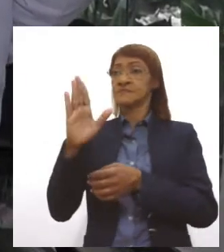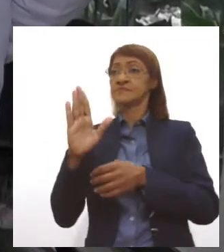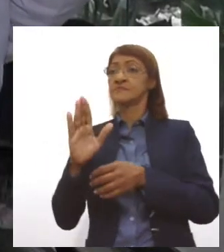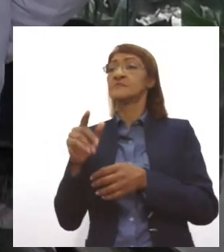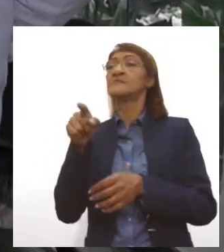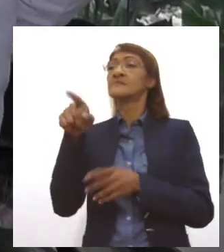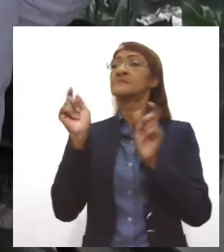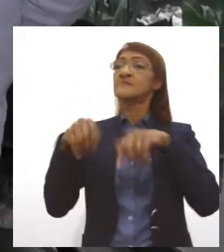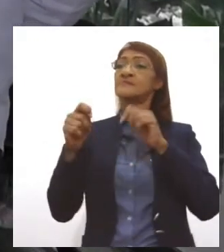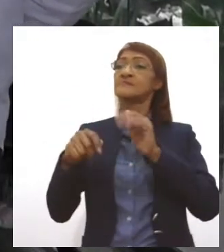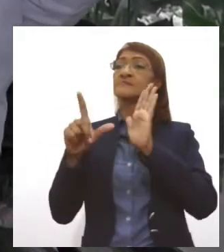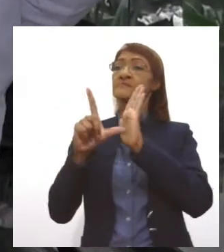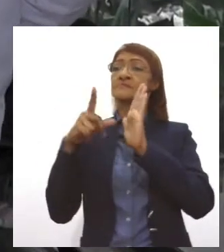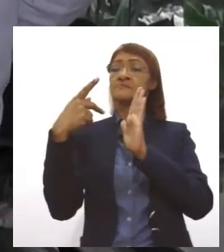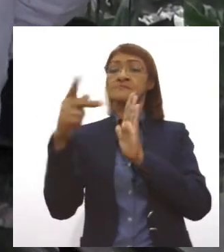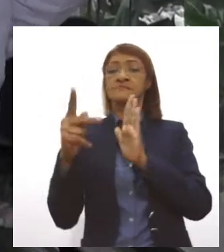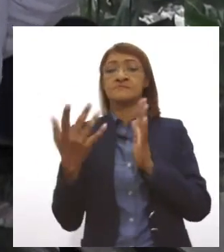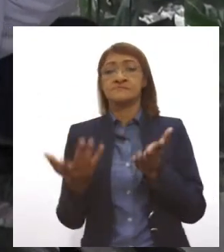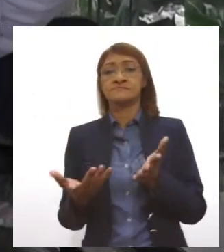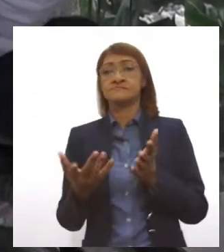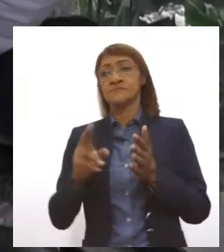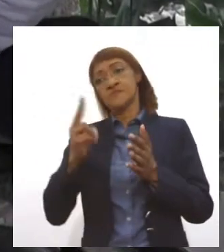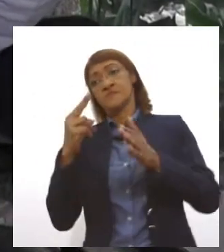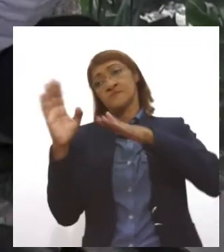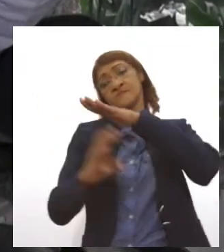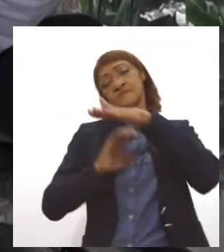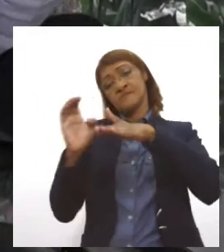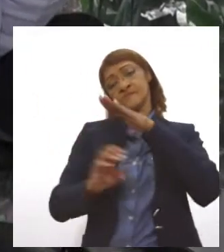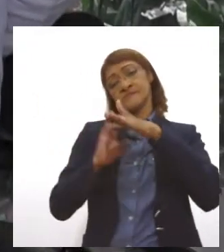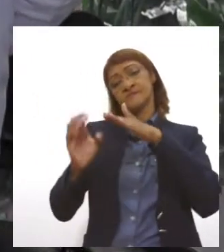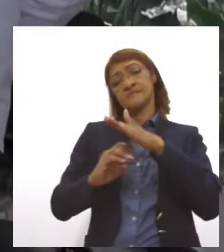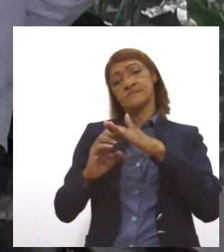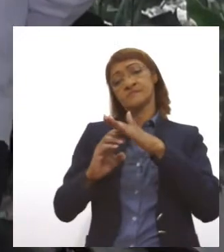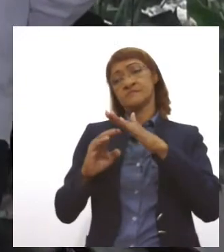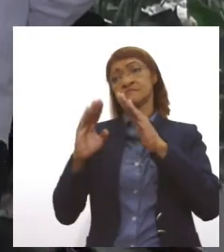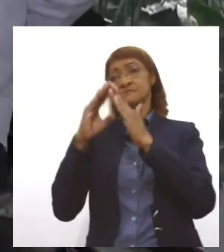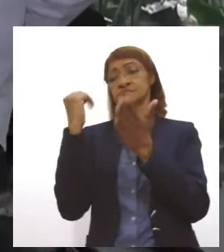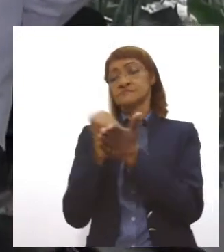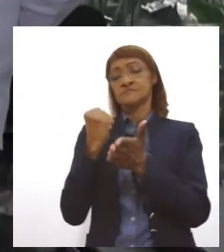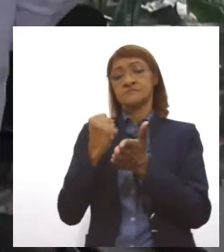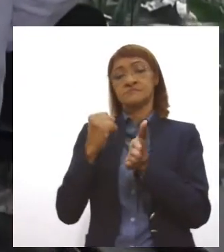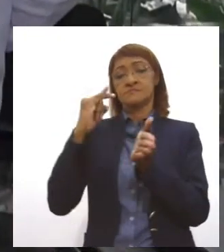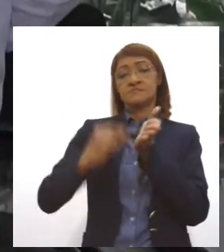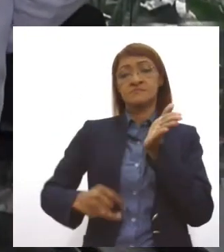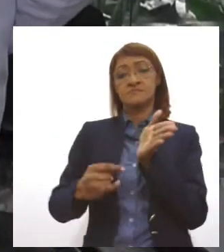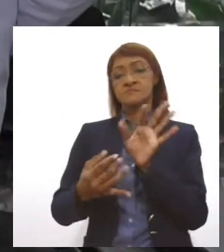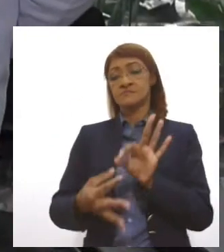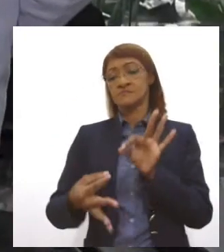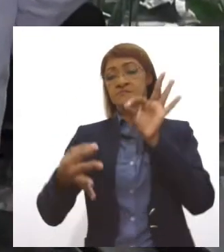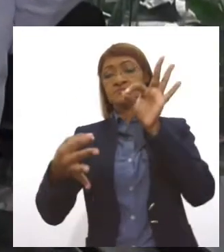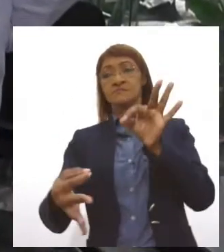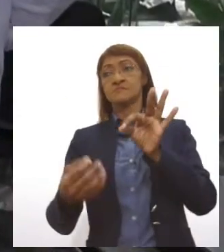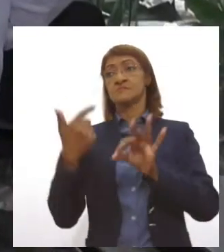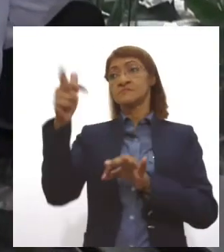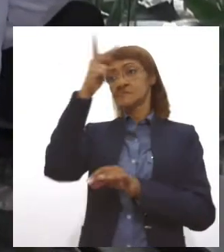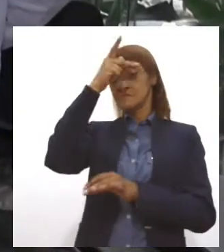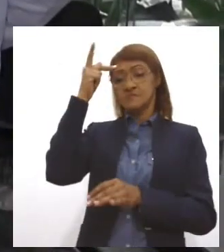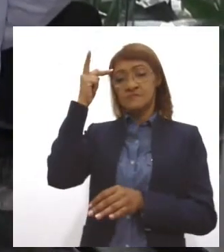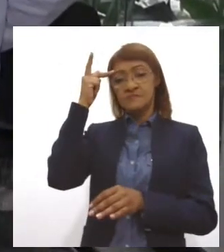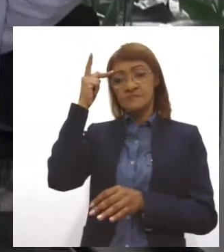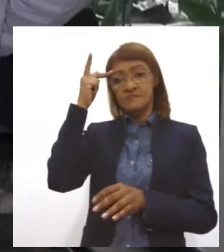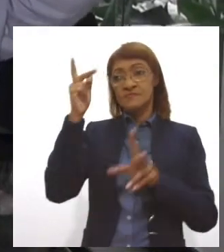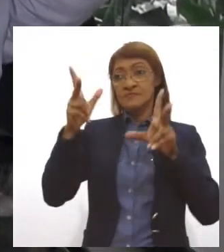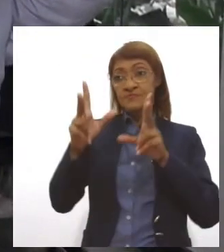pode reconhecer a firma de um documento em um cartório em Aracaju, por exemplo, e outra pessoa que vai reconhecer aquele mesmo documento também